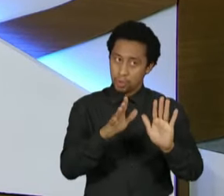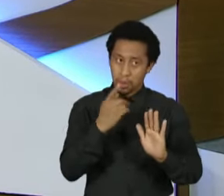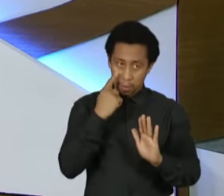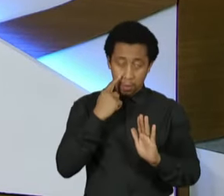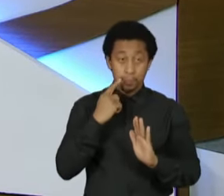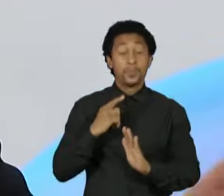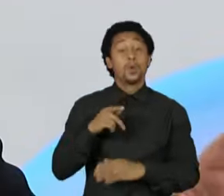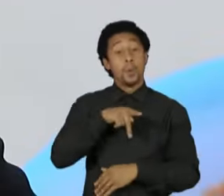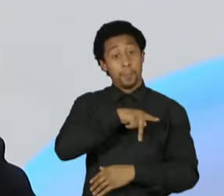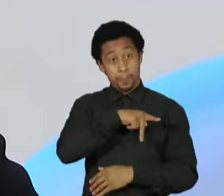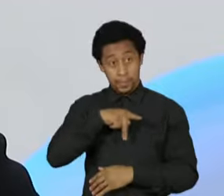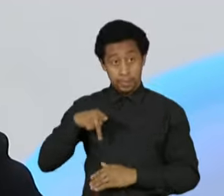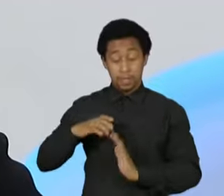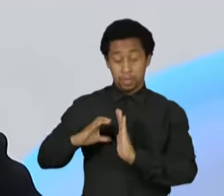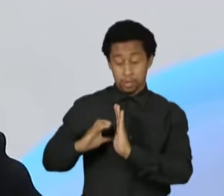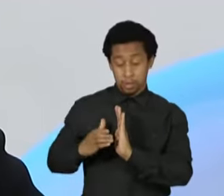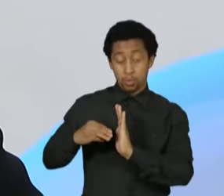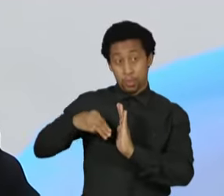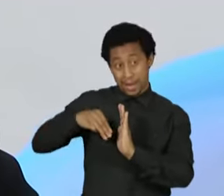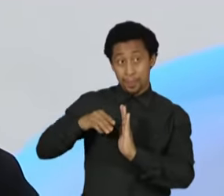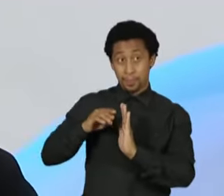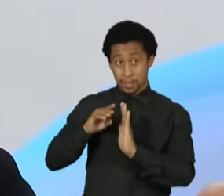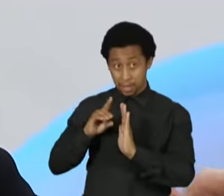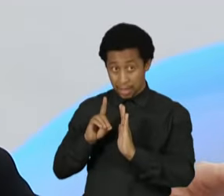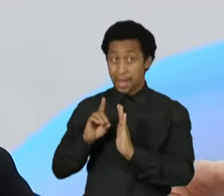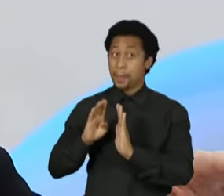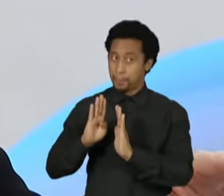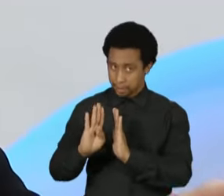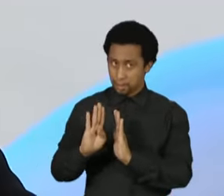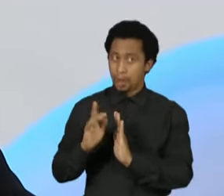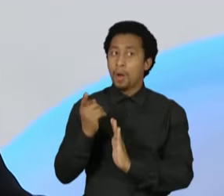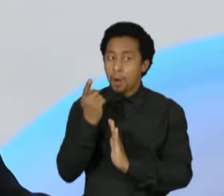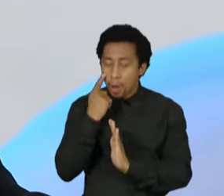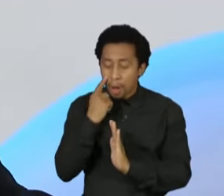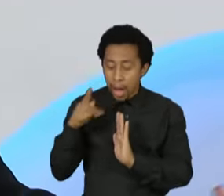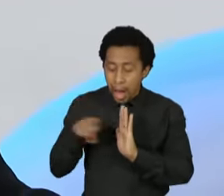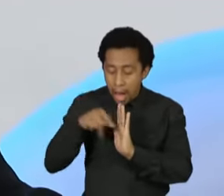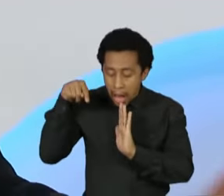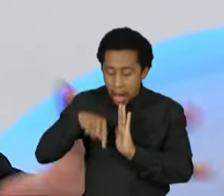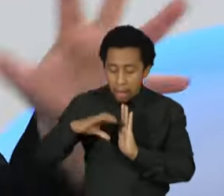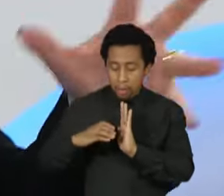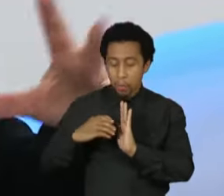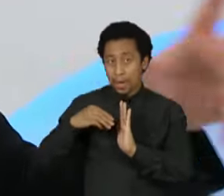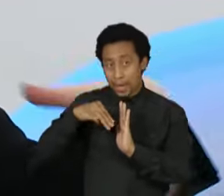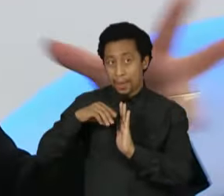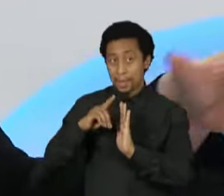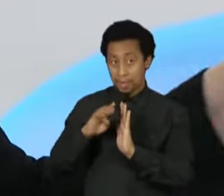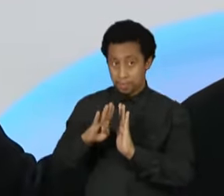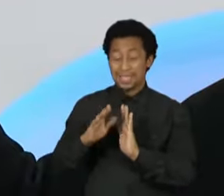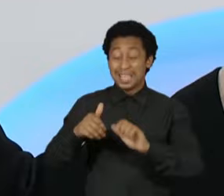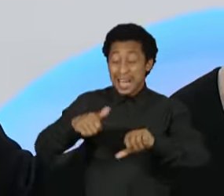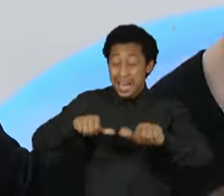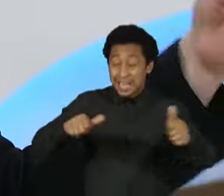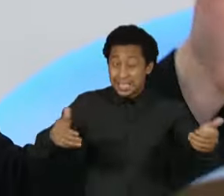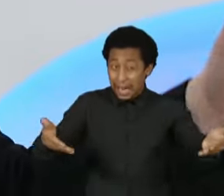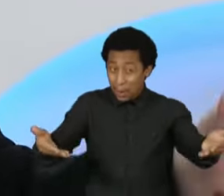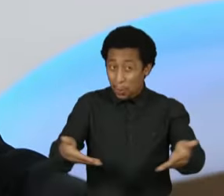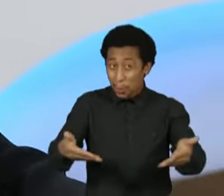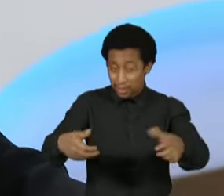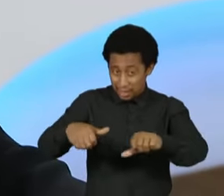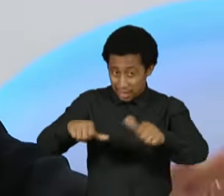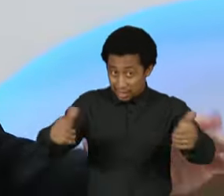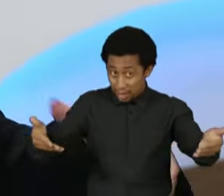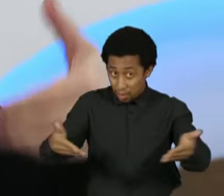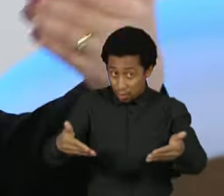MDB. E eu já tenho disso, isso não é de agora. Se nós fizéssemos uma análise hoje fria, se fosse, do